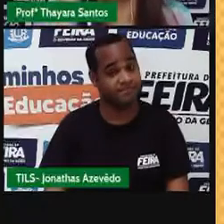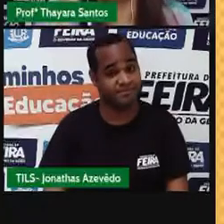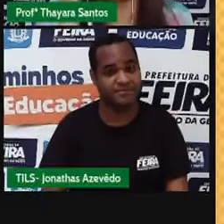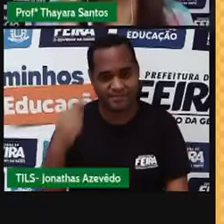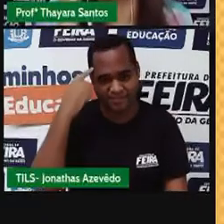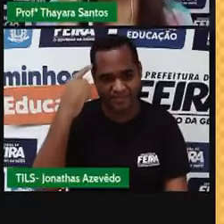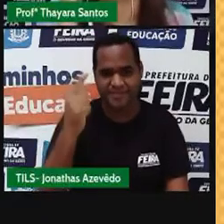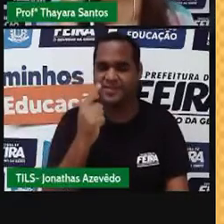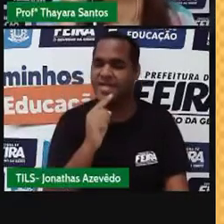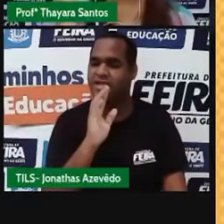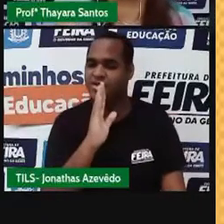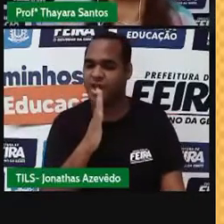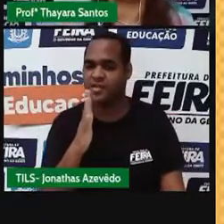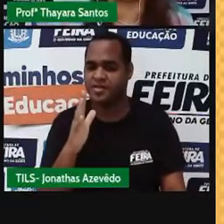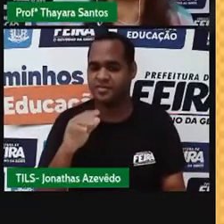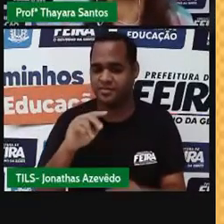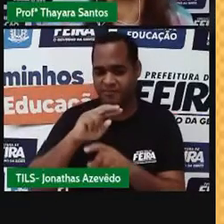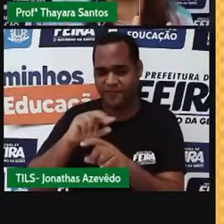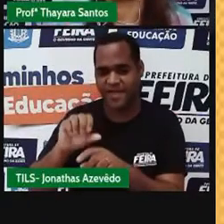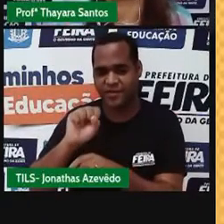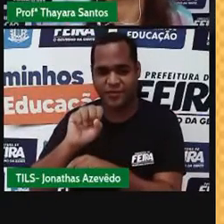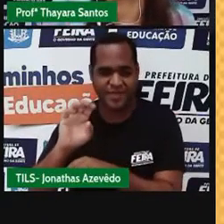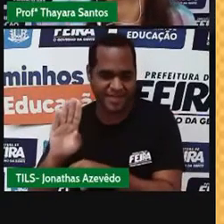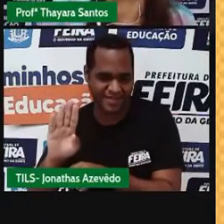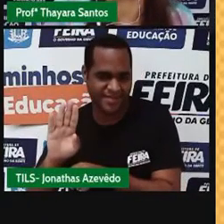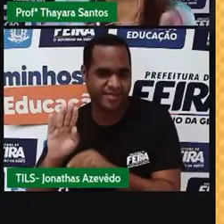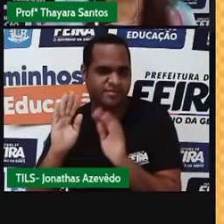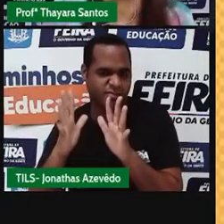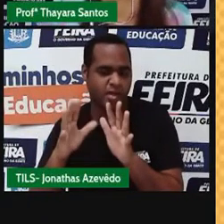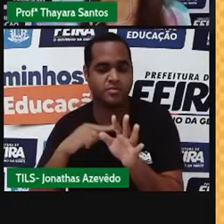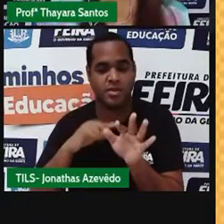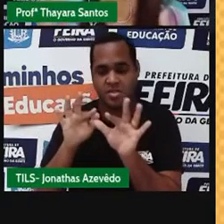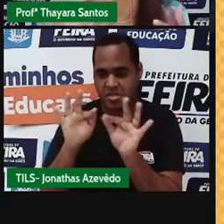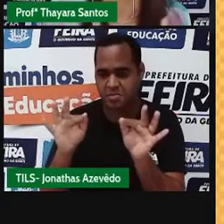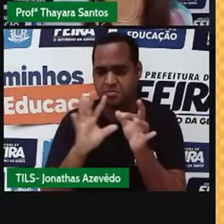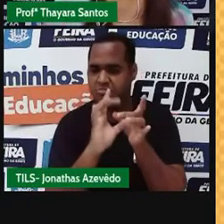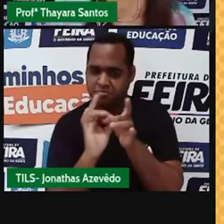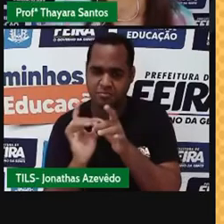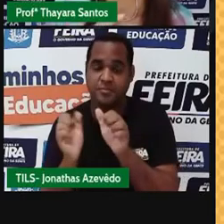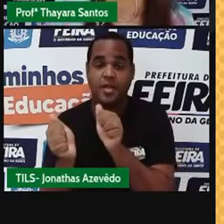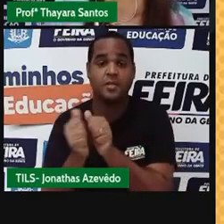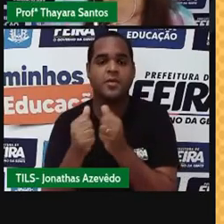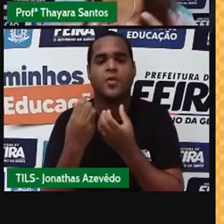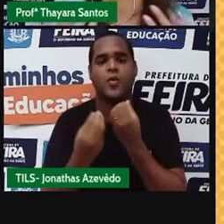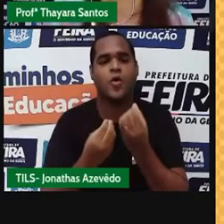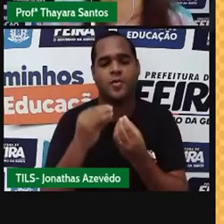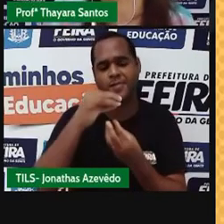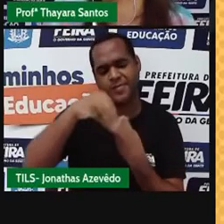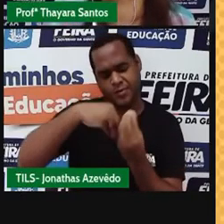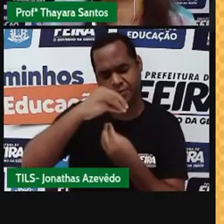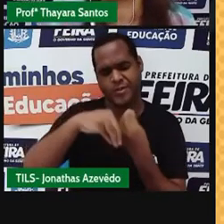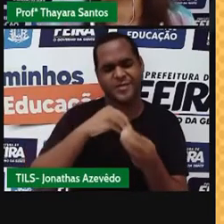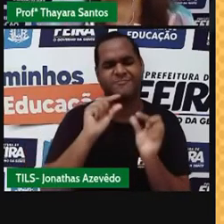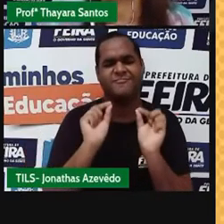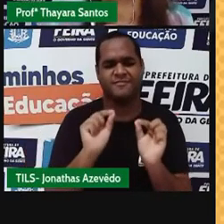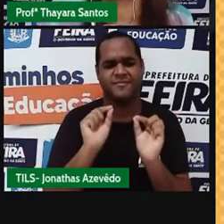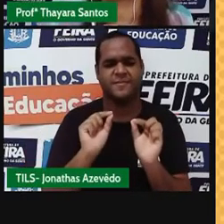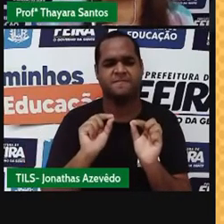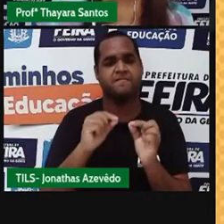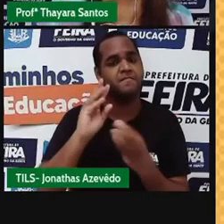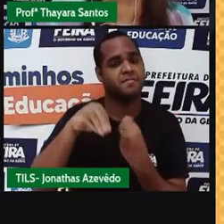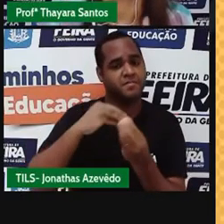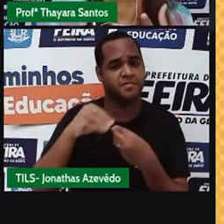Gente, já falou sobre as substâncias, que elas são classificadas em simples e compostas. Agora, vamos entender o que são essas misturas. Uma